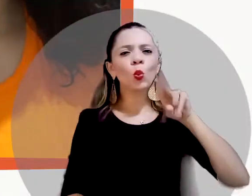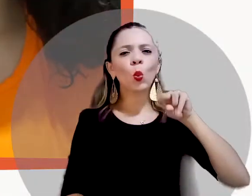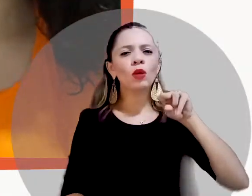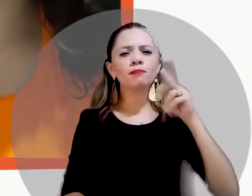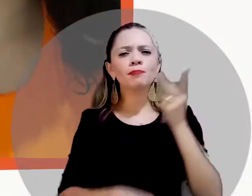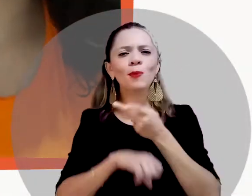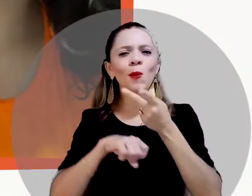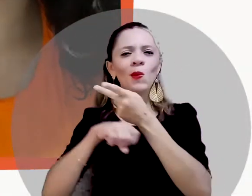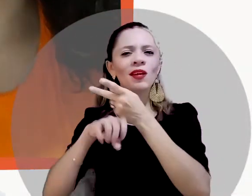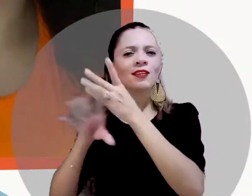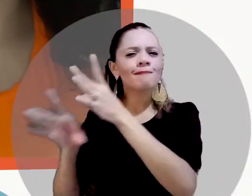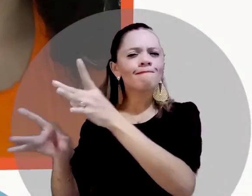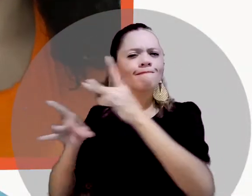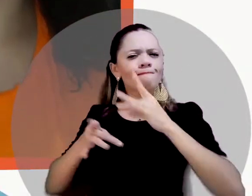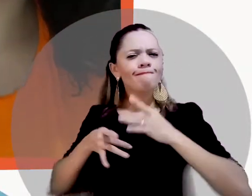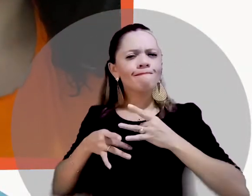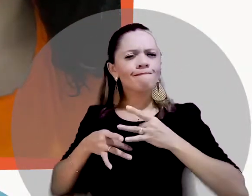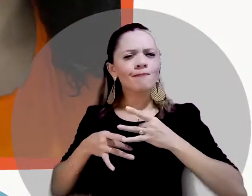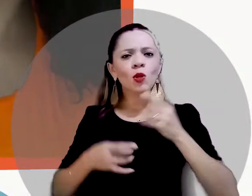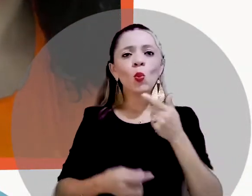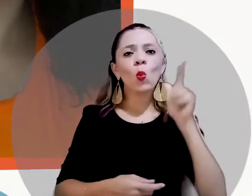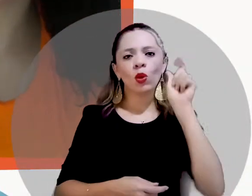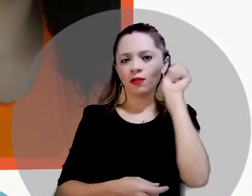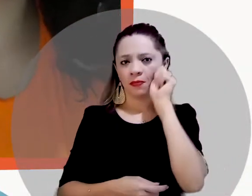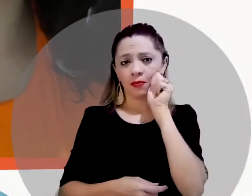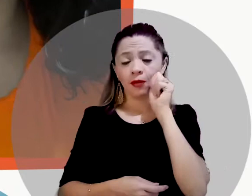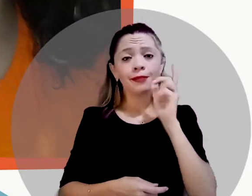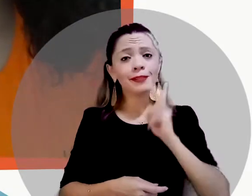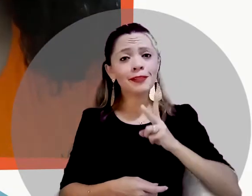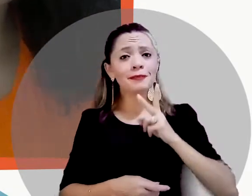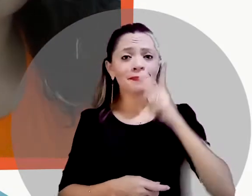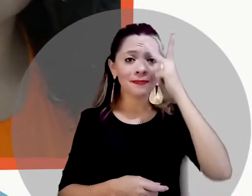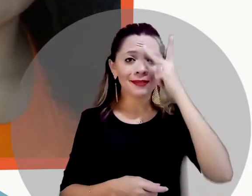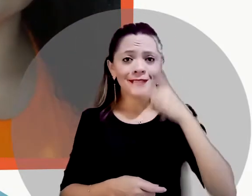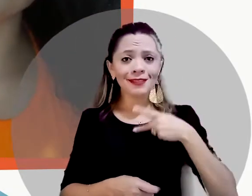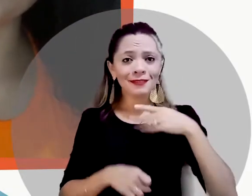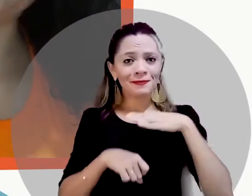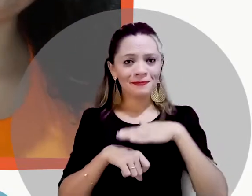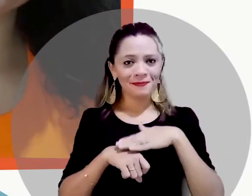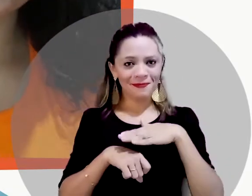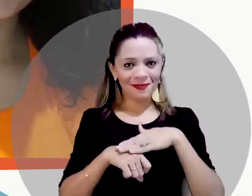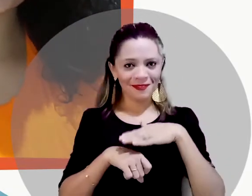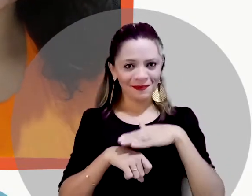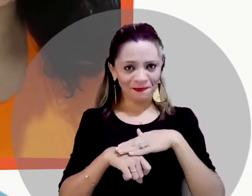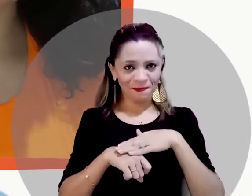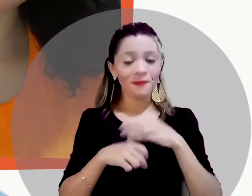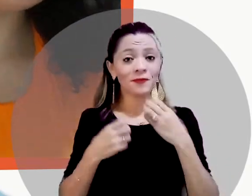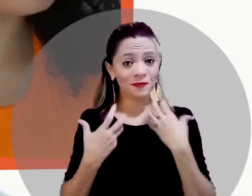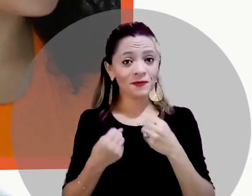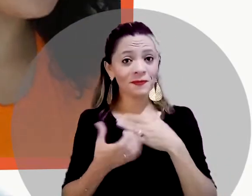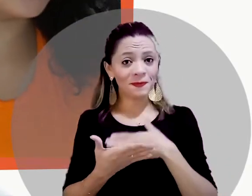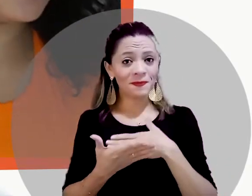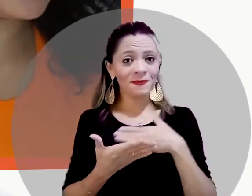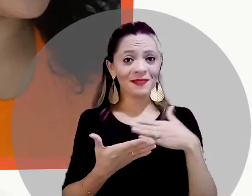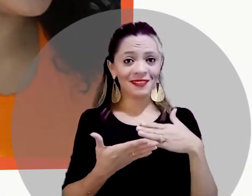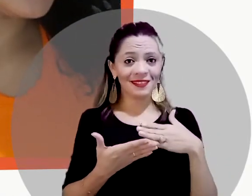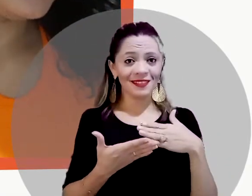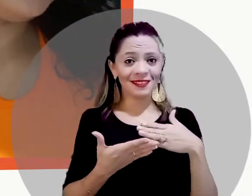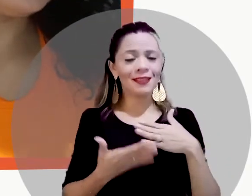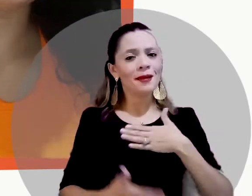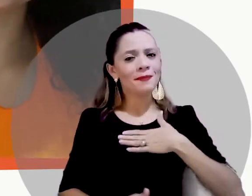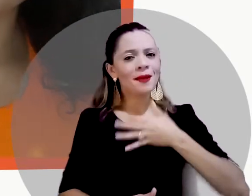Eu nunca procurei me inspirar em nenhuma mulher, se eu tentei ser eu mesmo. Então vamos.